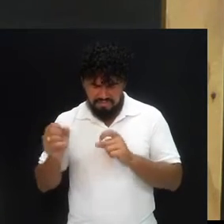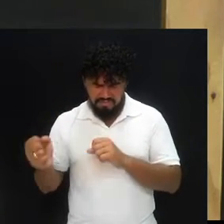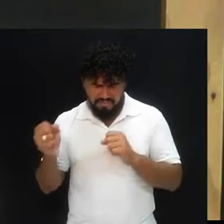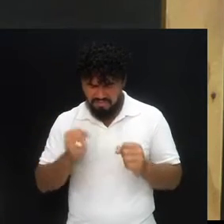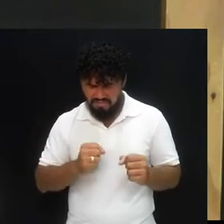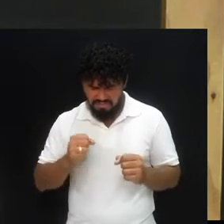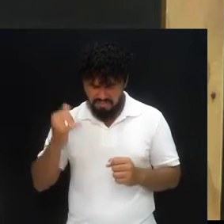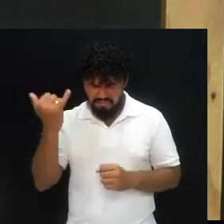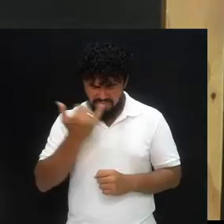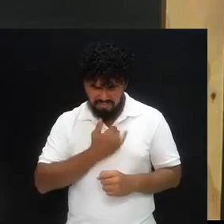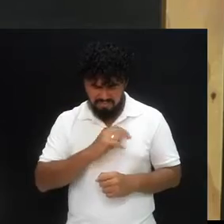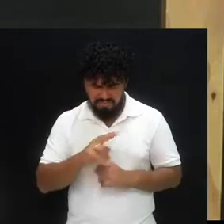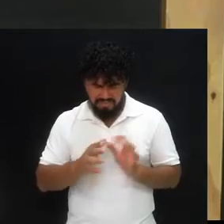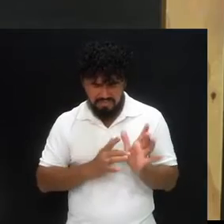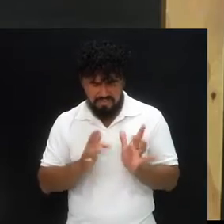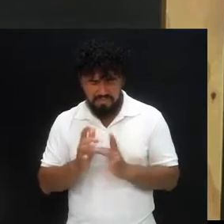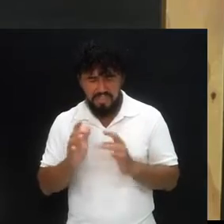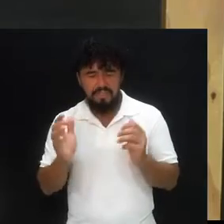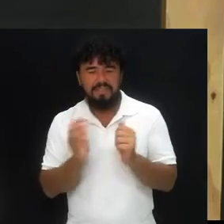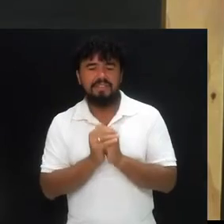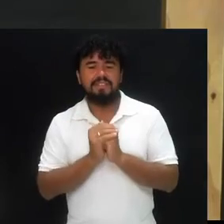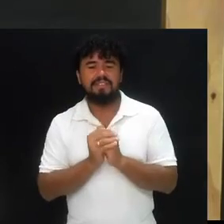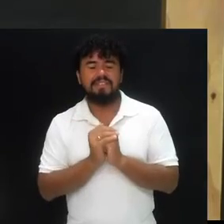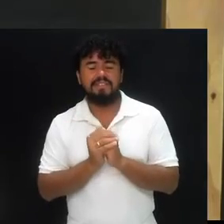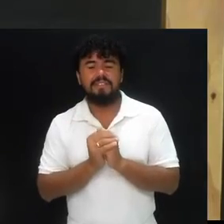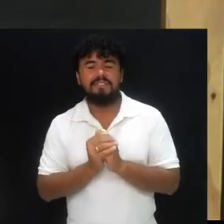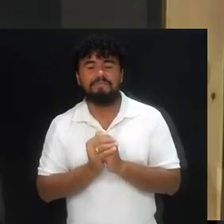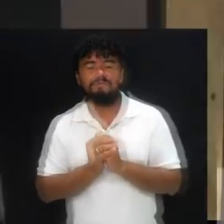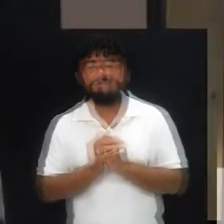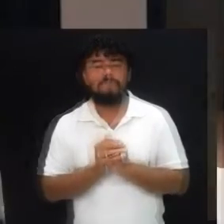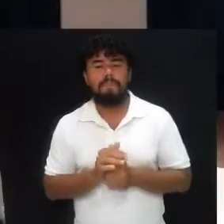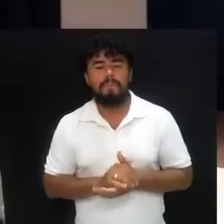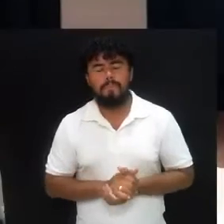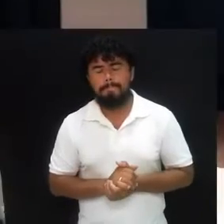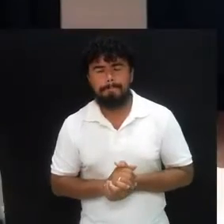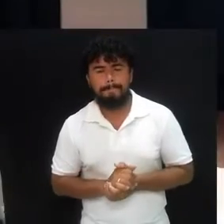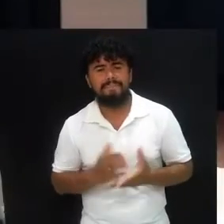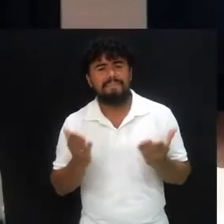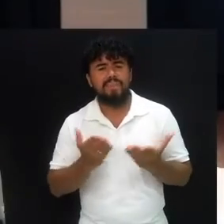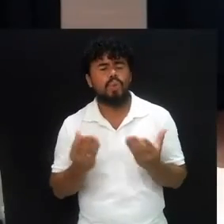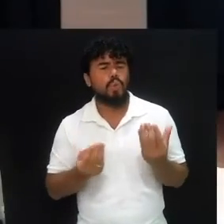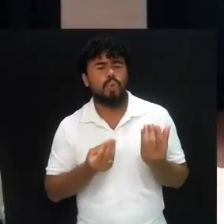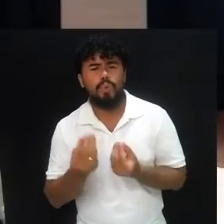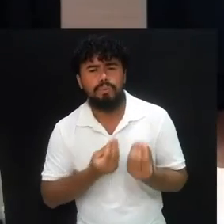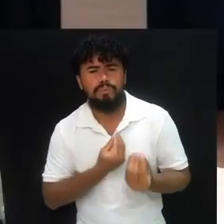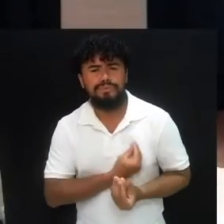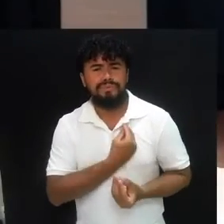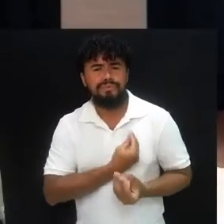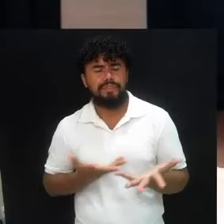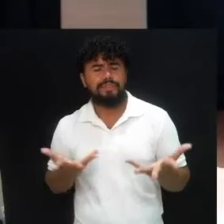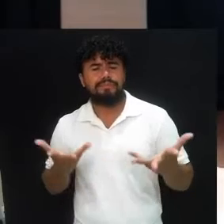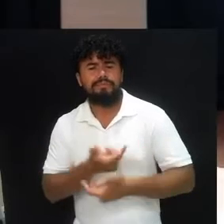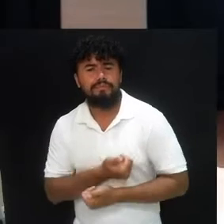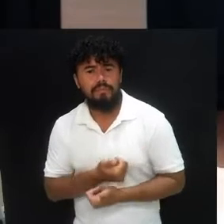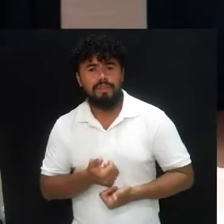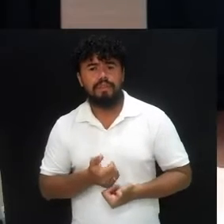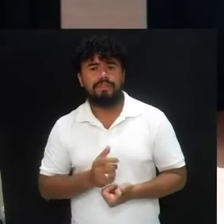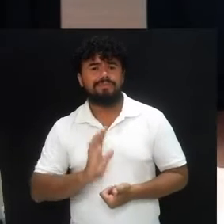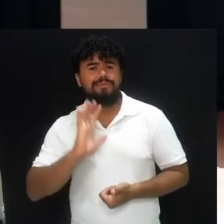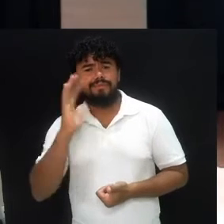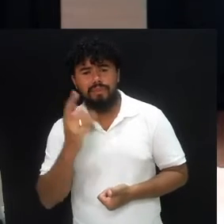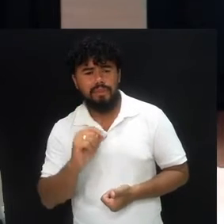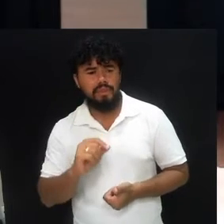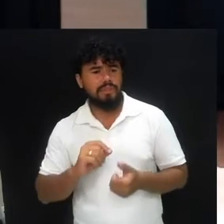do céu, em nome de Jesus. Amém. Amém. Então, como viver com excelência, diante dos